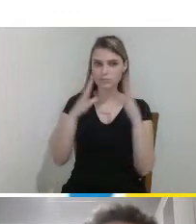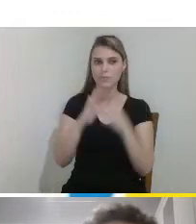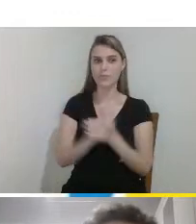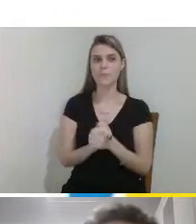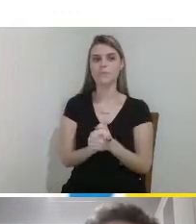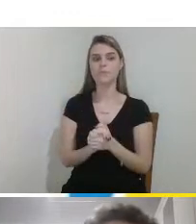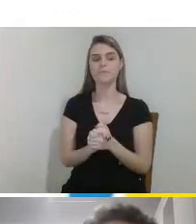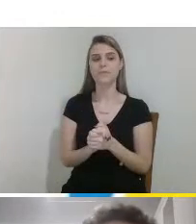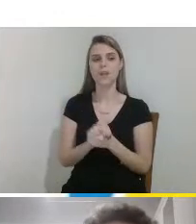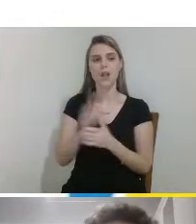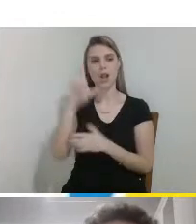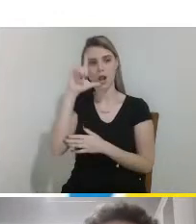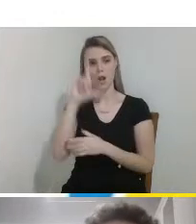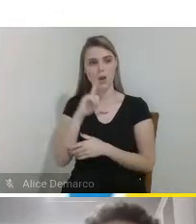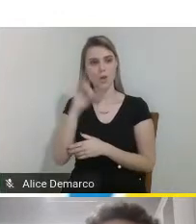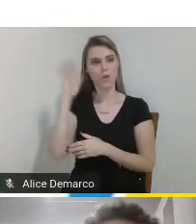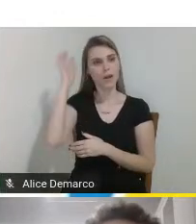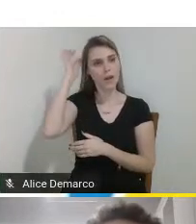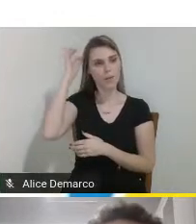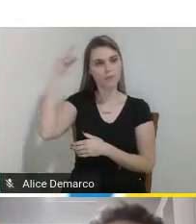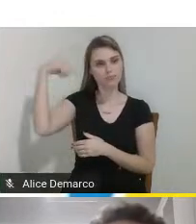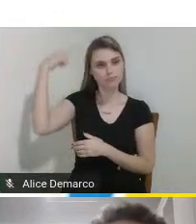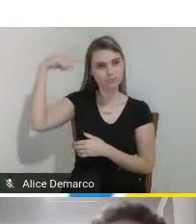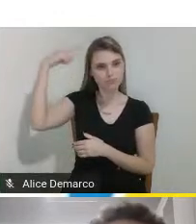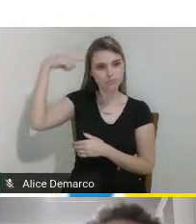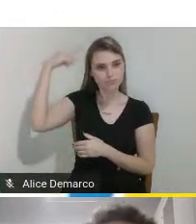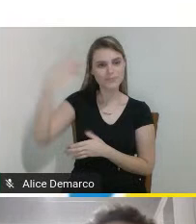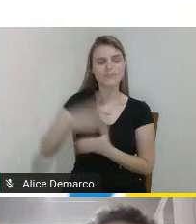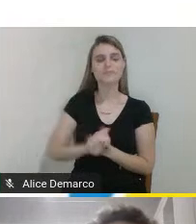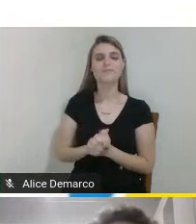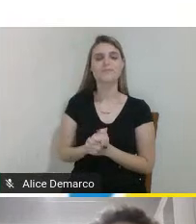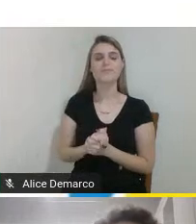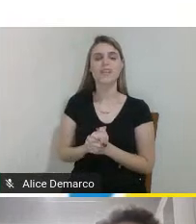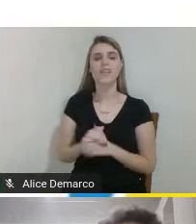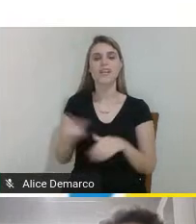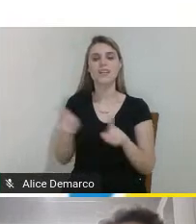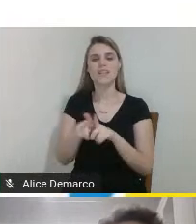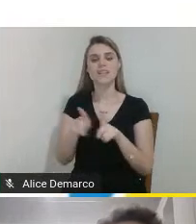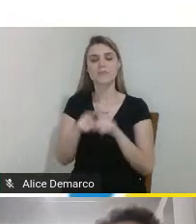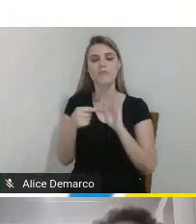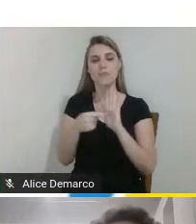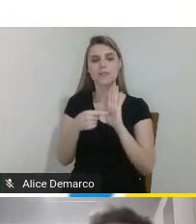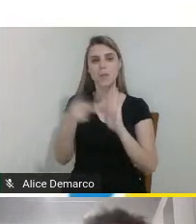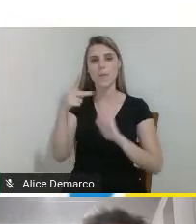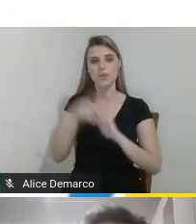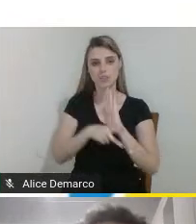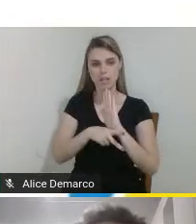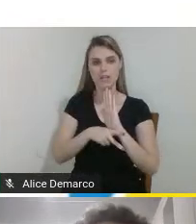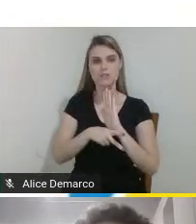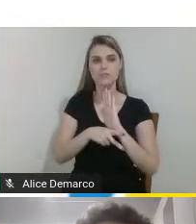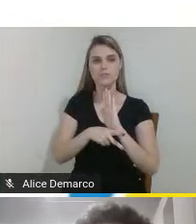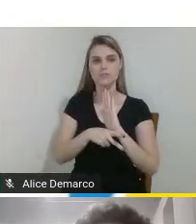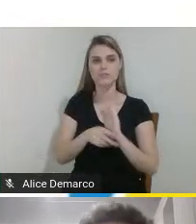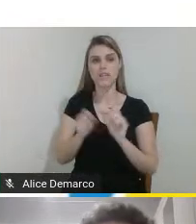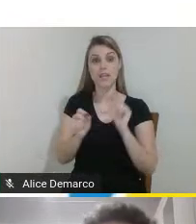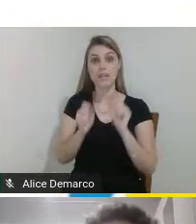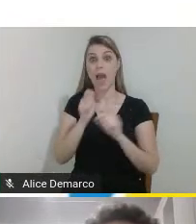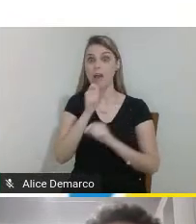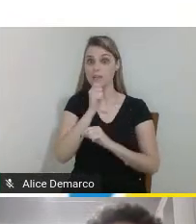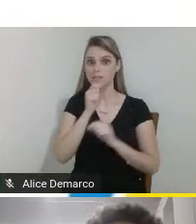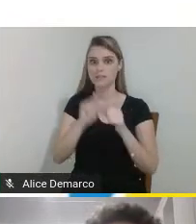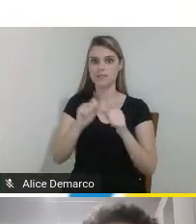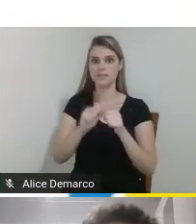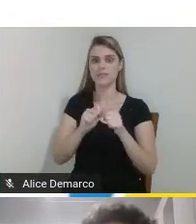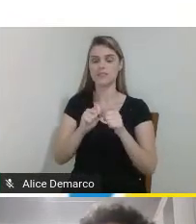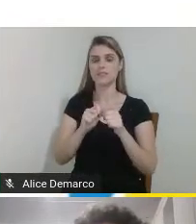sou loiro tenho cabelo cachado e eu vou apresentar um projeto que foi realizado quer dizer que ainda está sendo realizado com